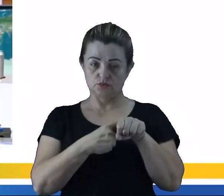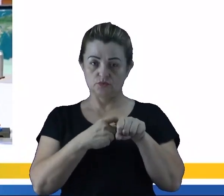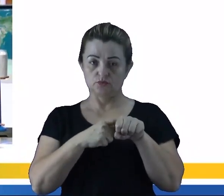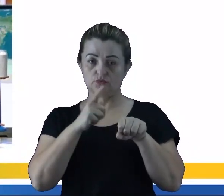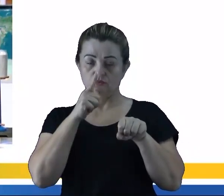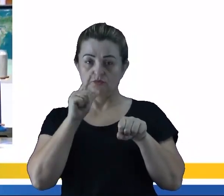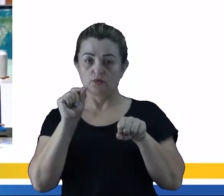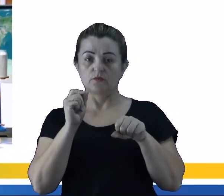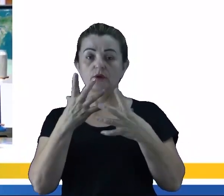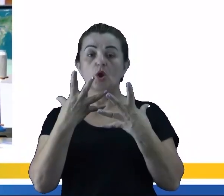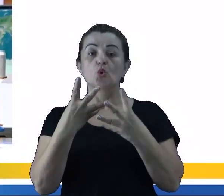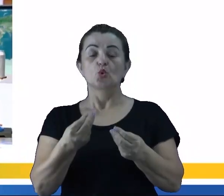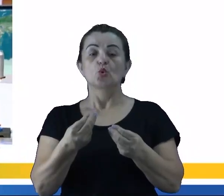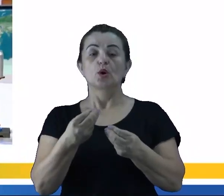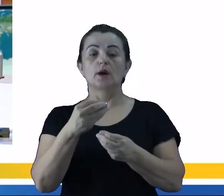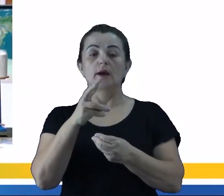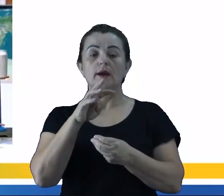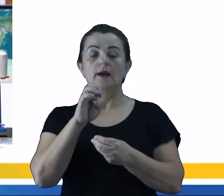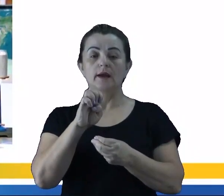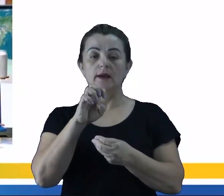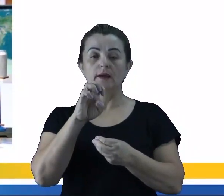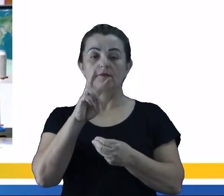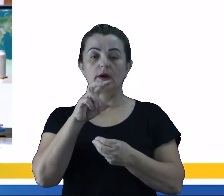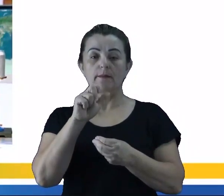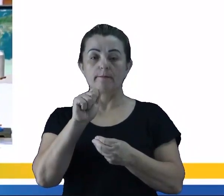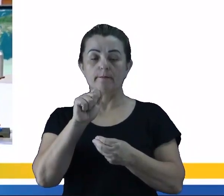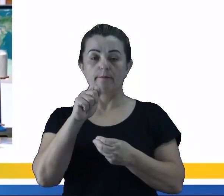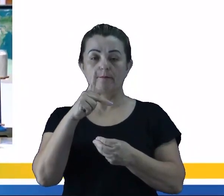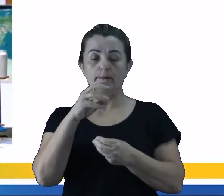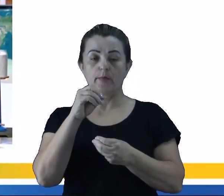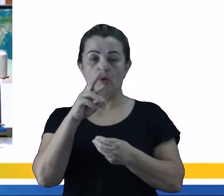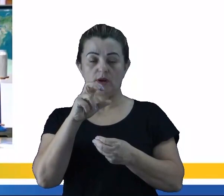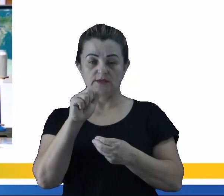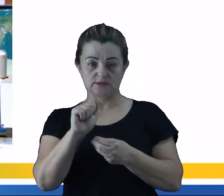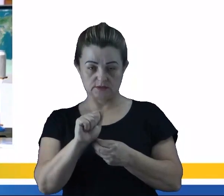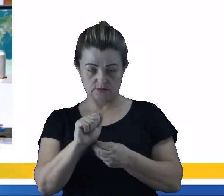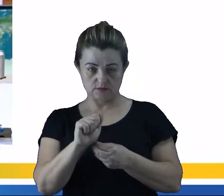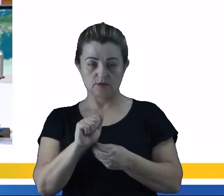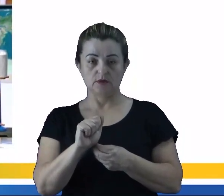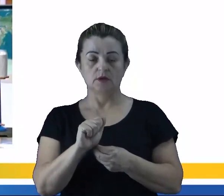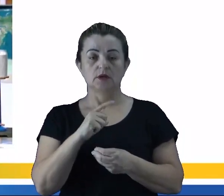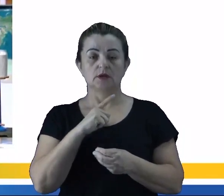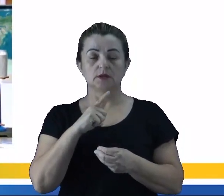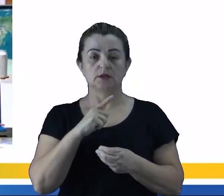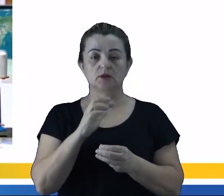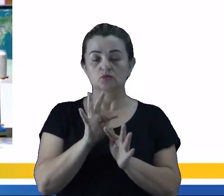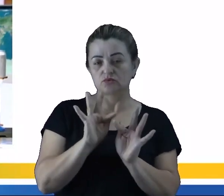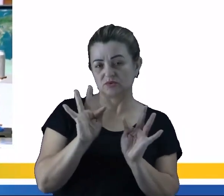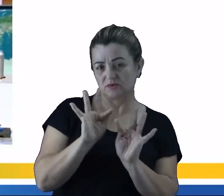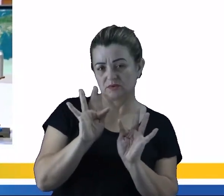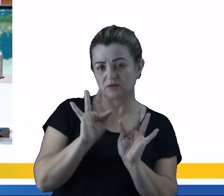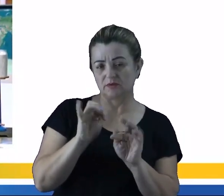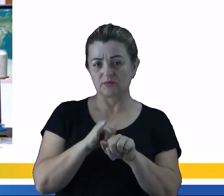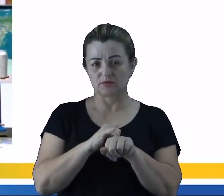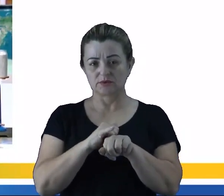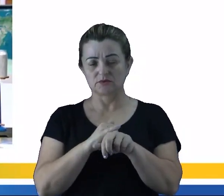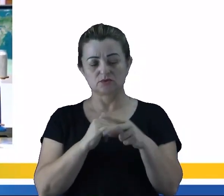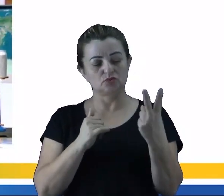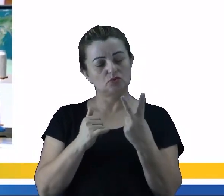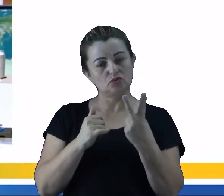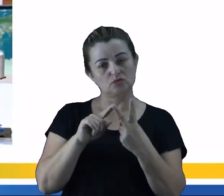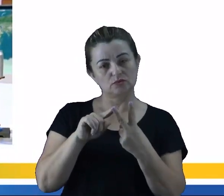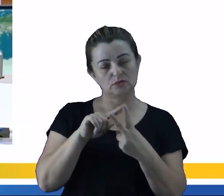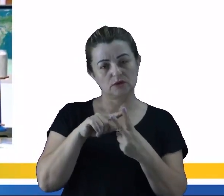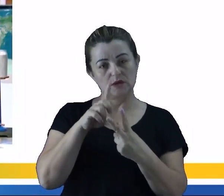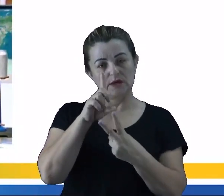de evaporação ou evaporação. gente tem a destilação simples. Quando for dois líquidos,